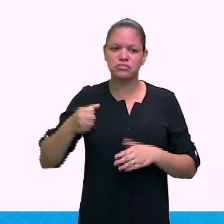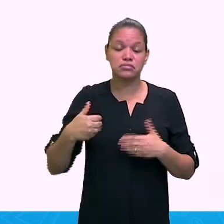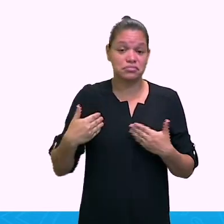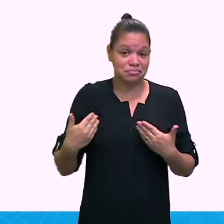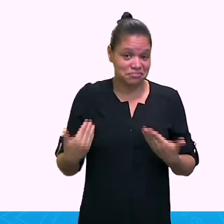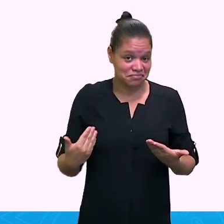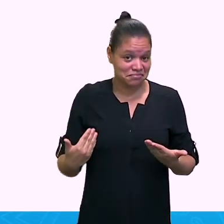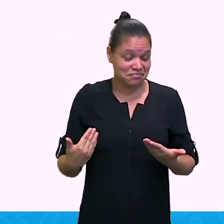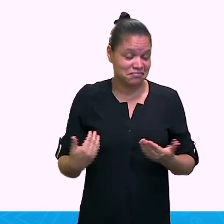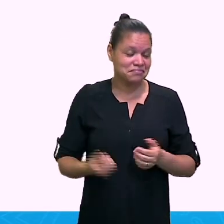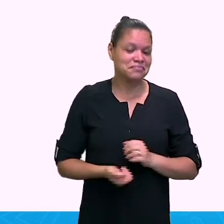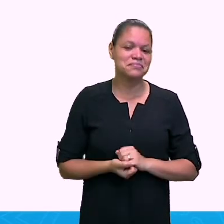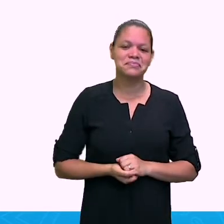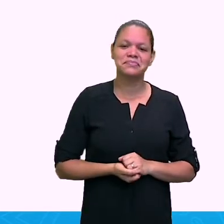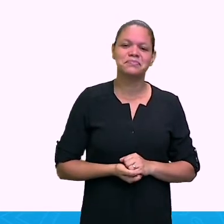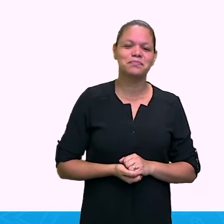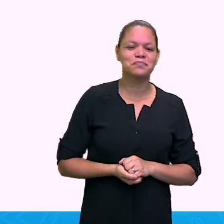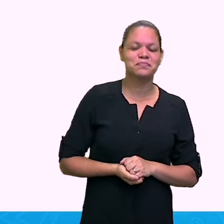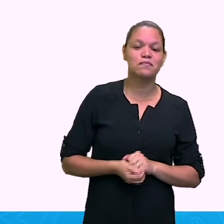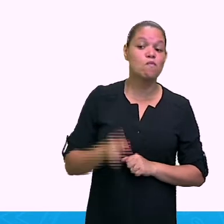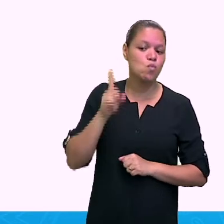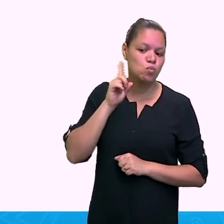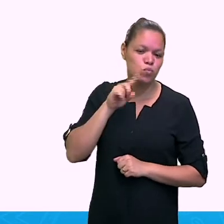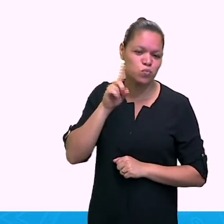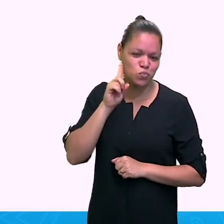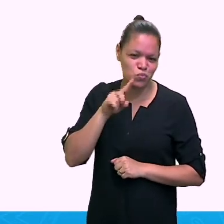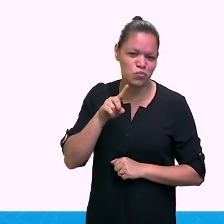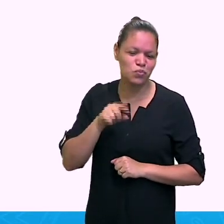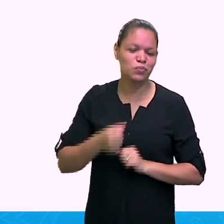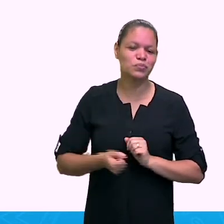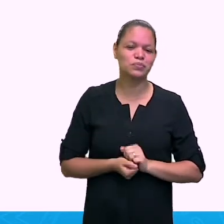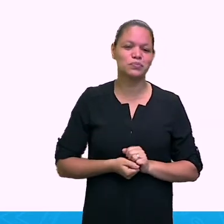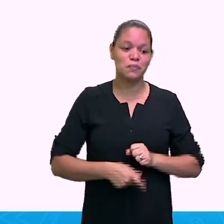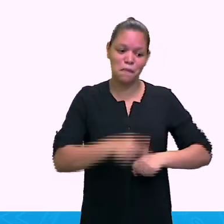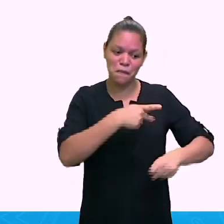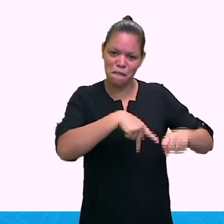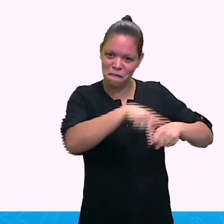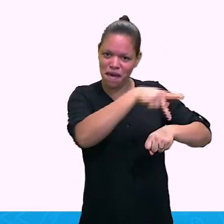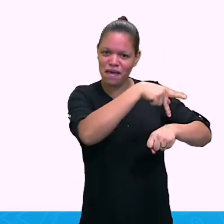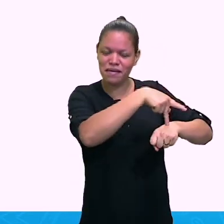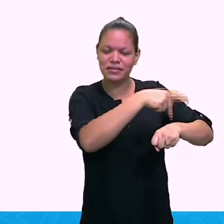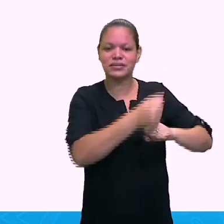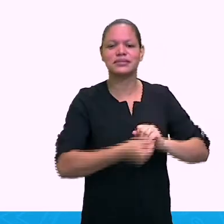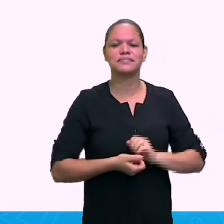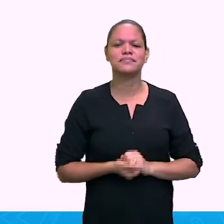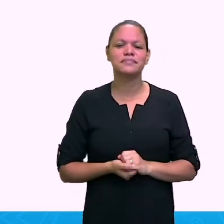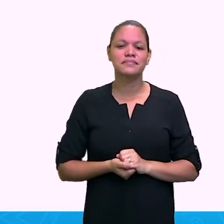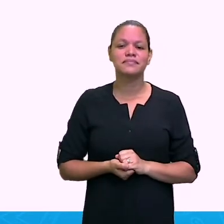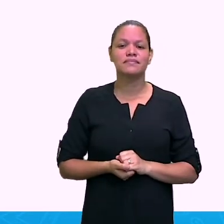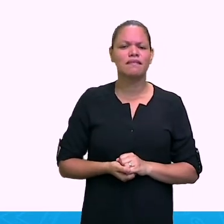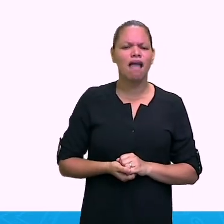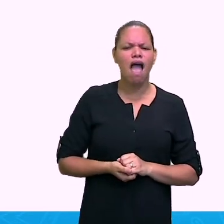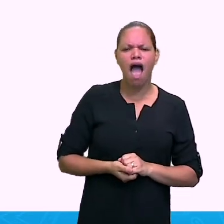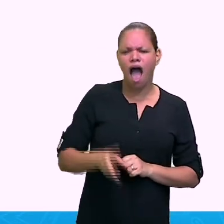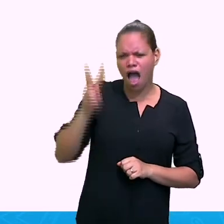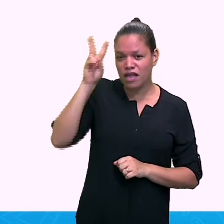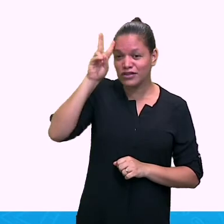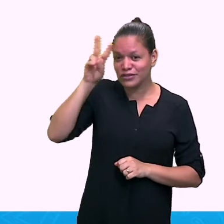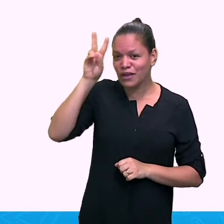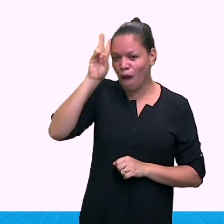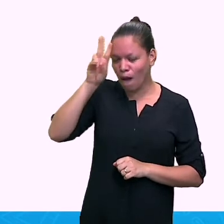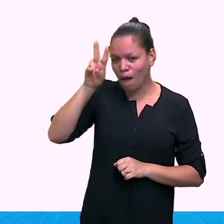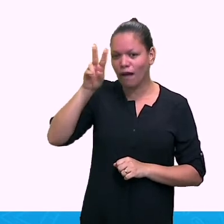Então, nós estamos falando sobre him, no caso, a bio dele, que é his, né?